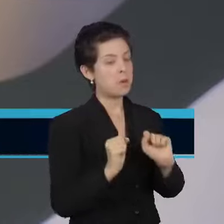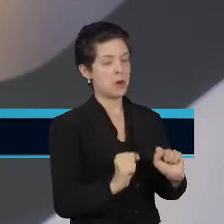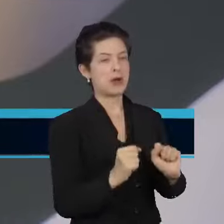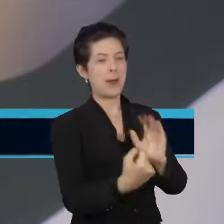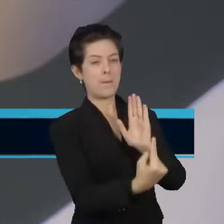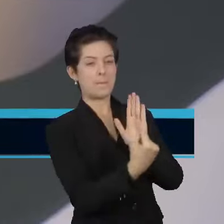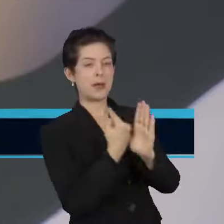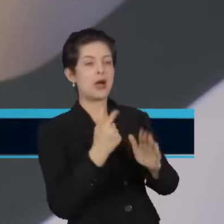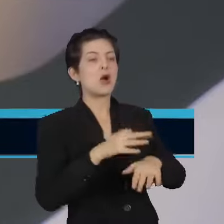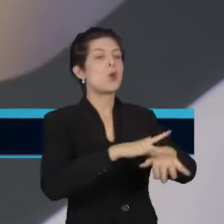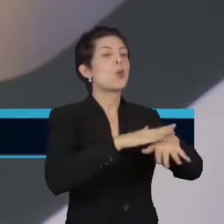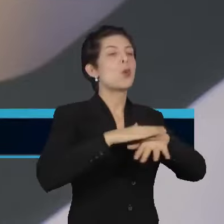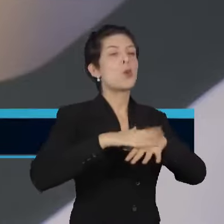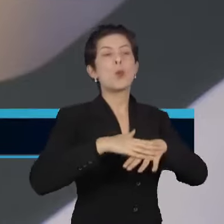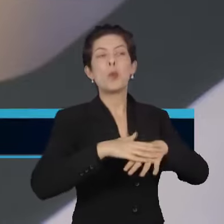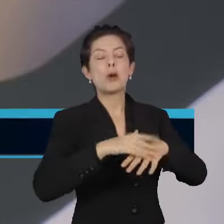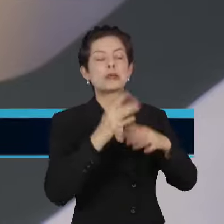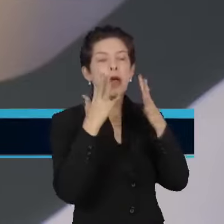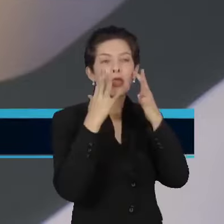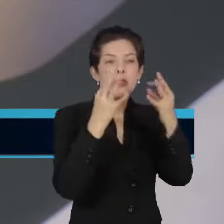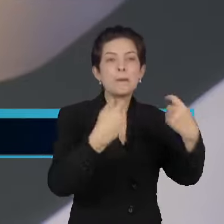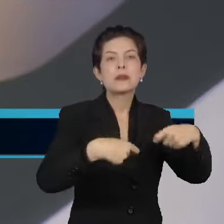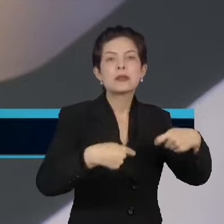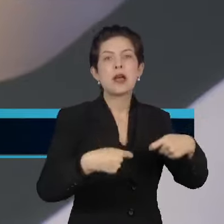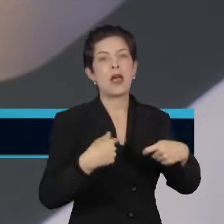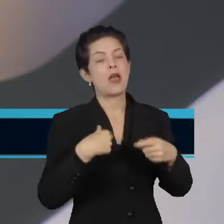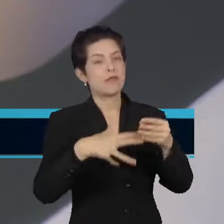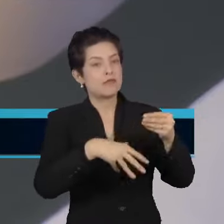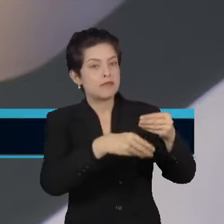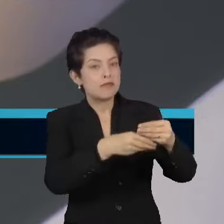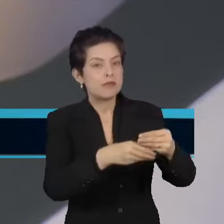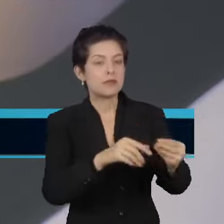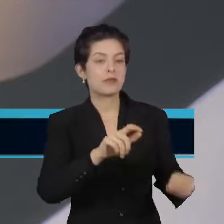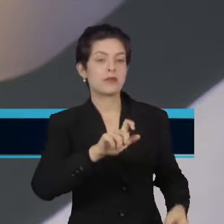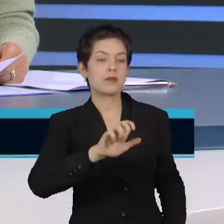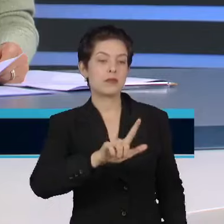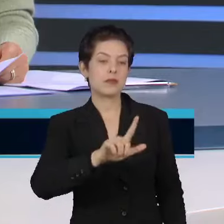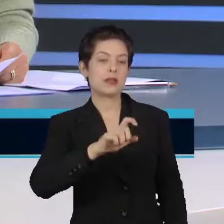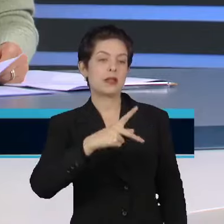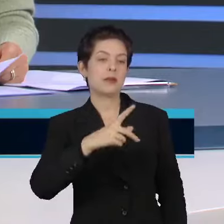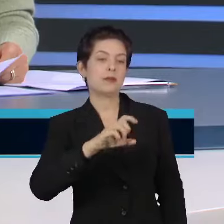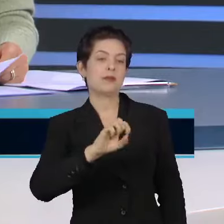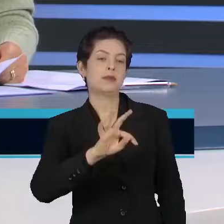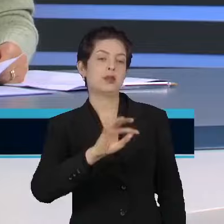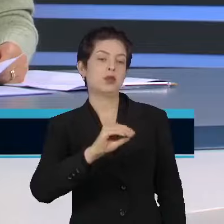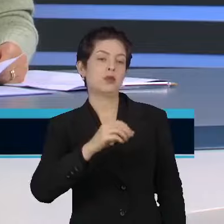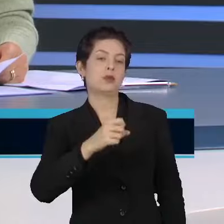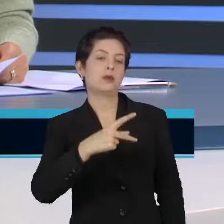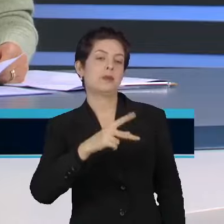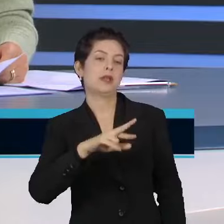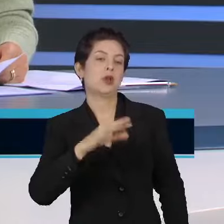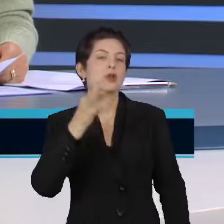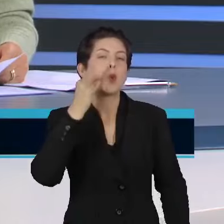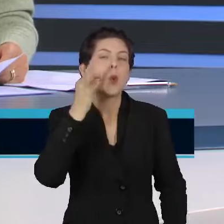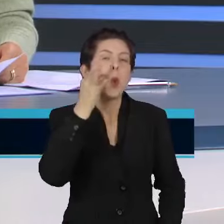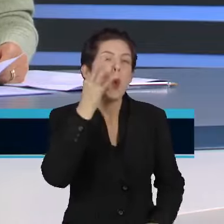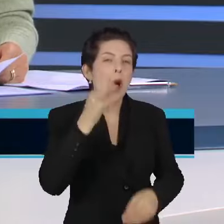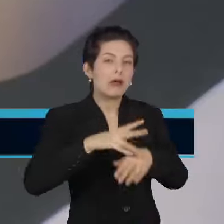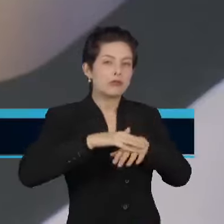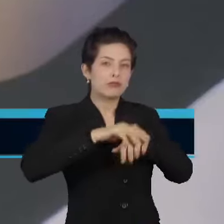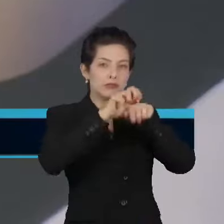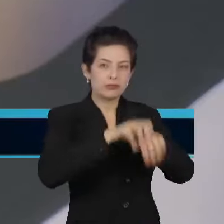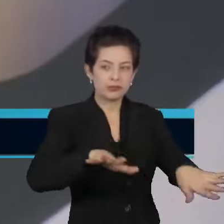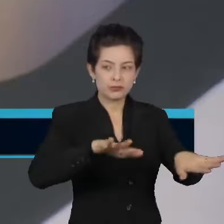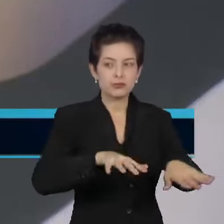me pergunta que doenças a gente tem que ficar de olho, eu colocaria leptospirose, que tem a ver com a urina do rato, é uma doença grave que pode matar,